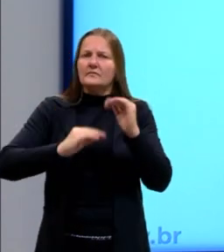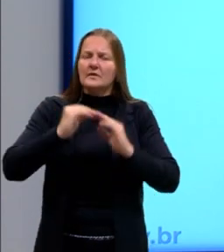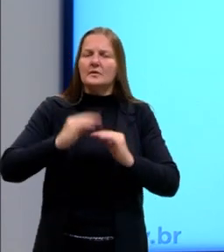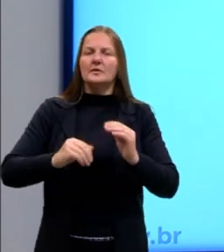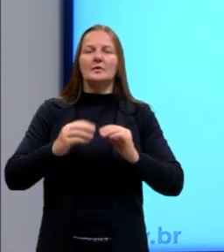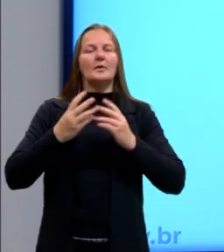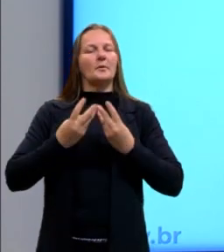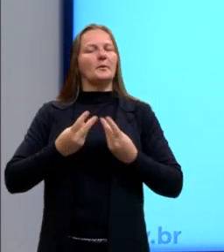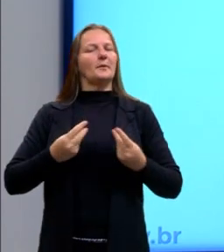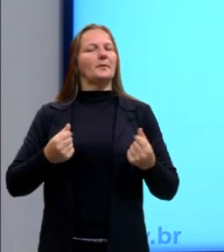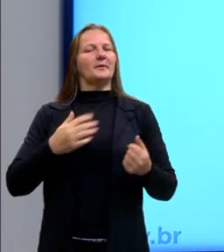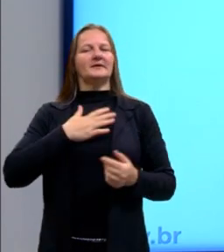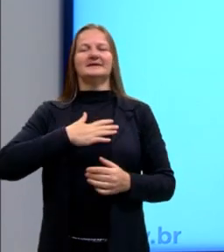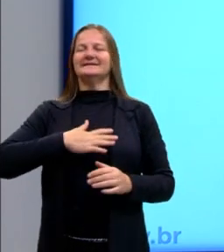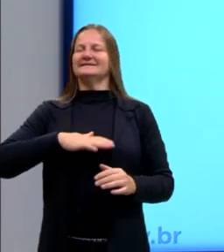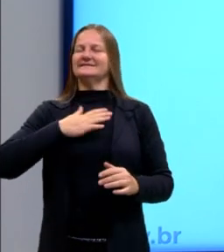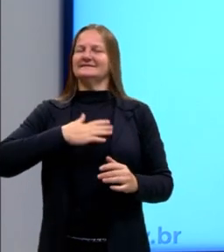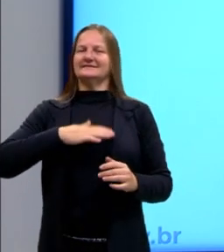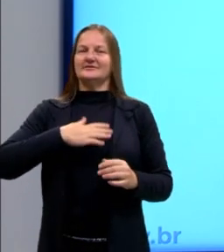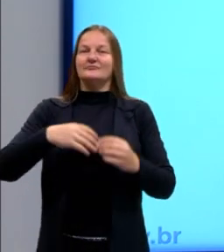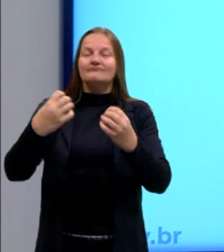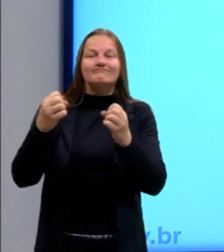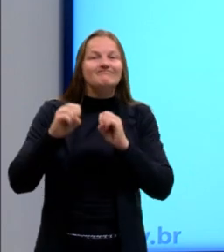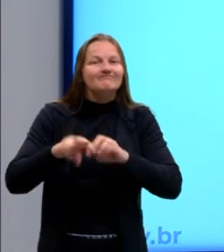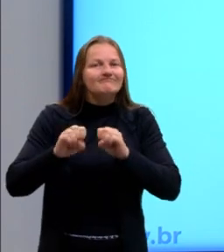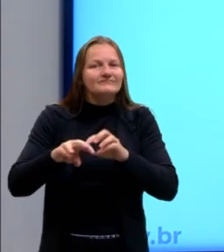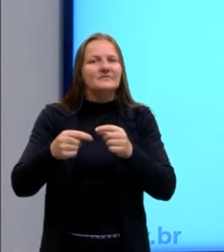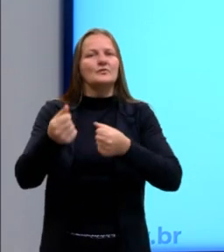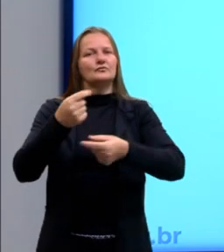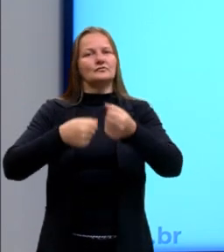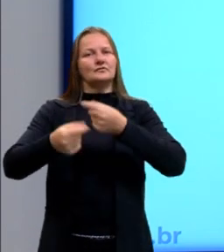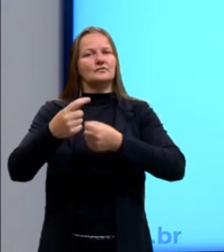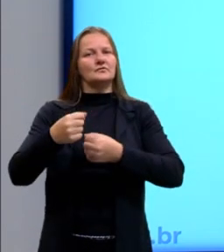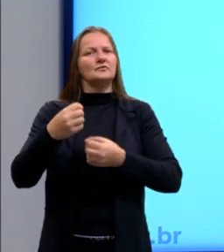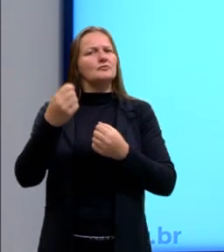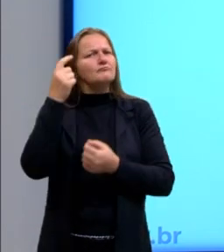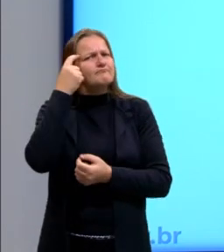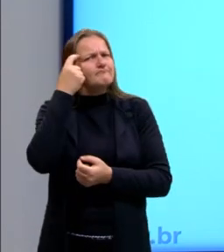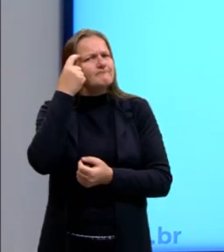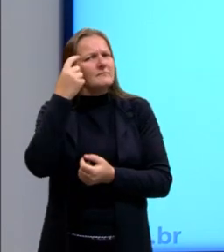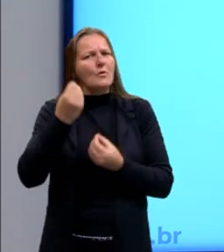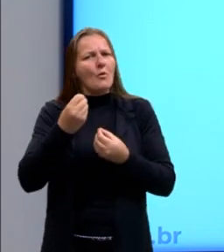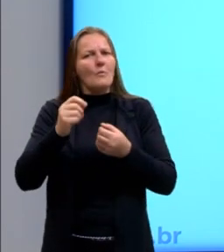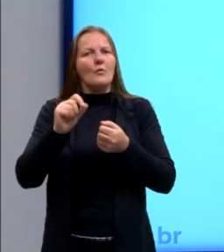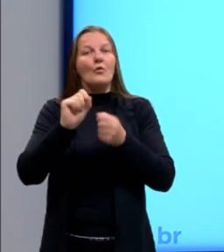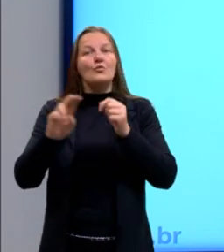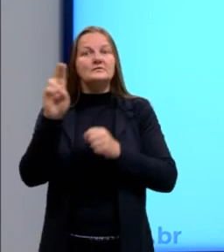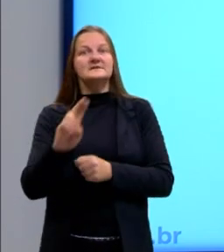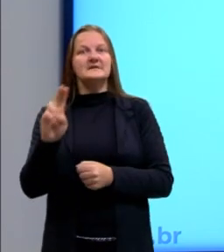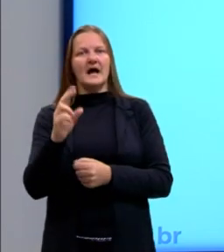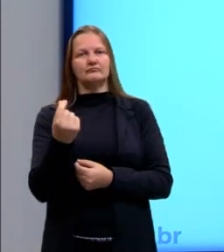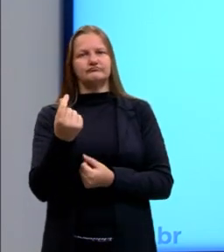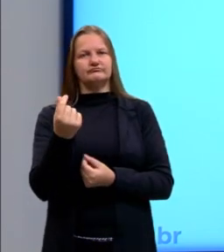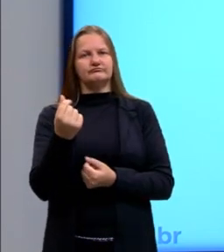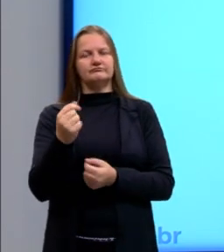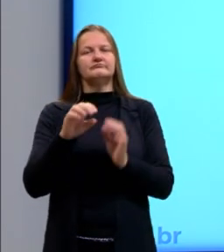bem-estar e só a educação financeira é capaz de nos ensinar então todo este conceito.